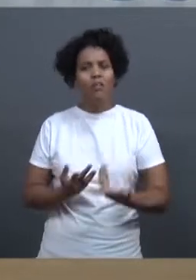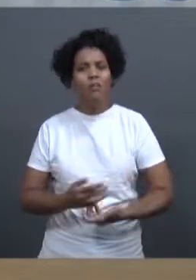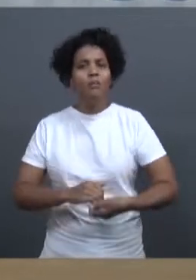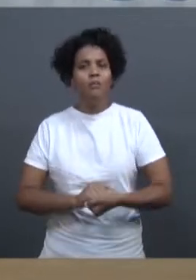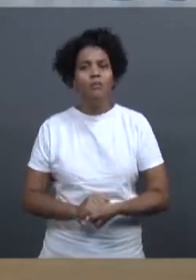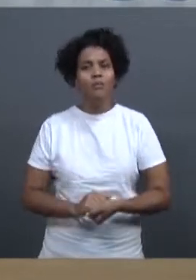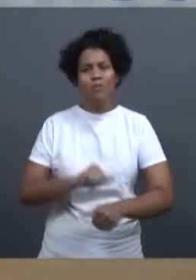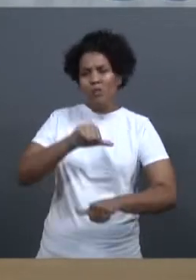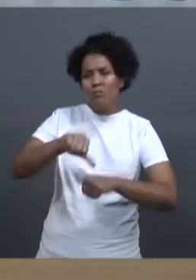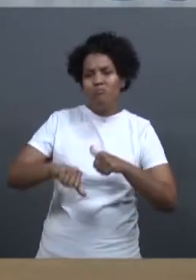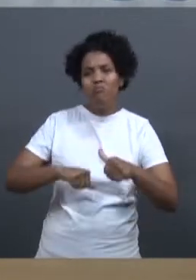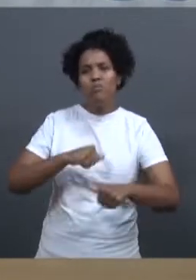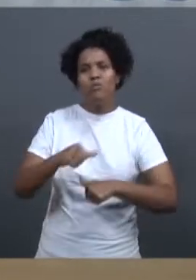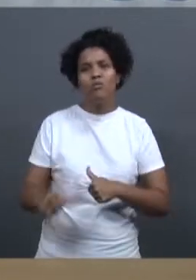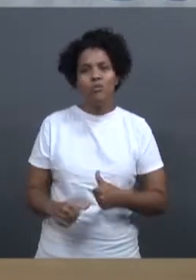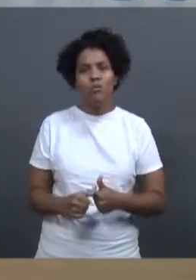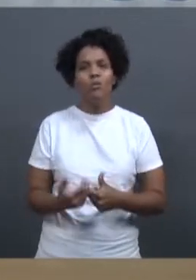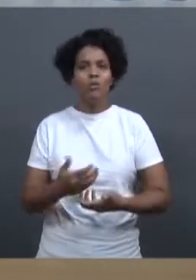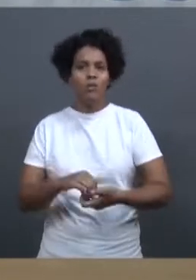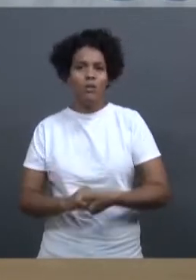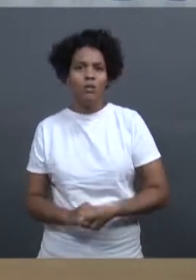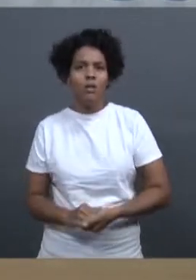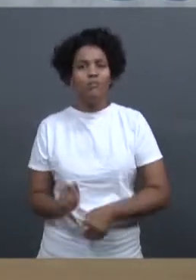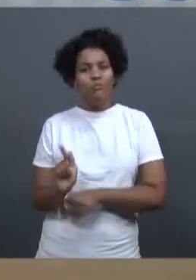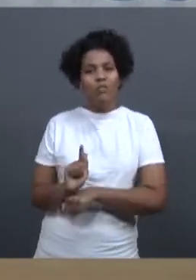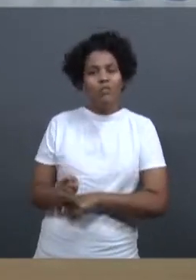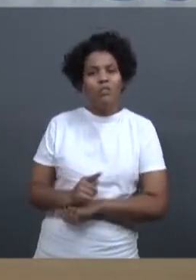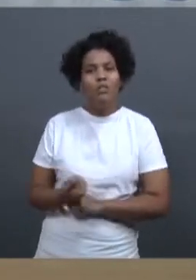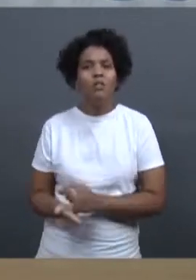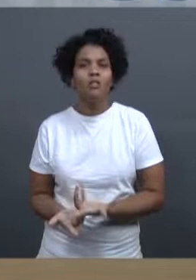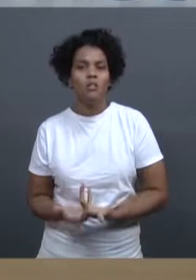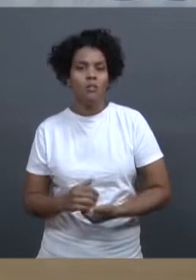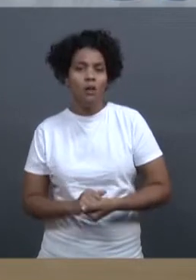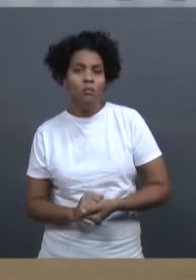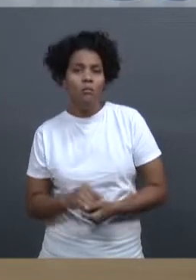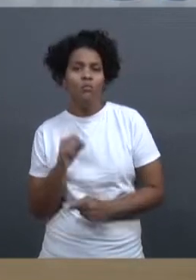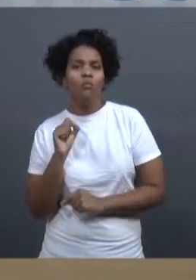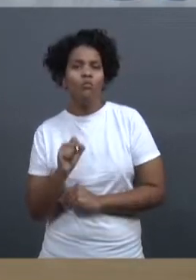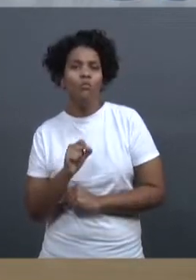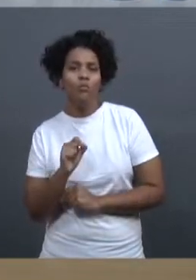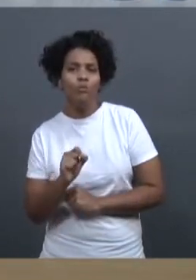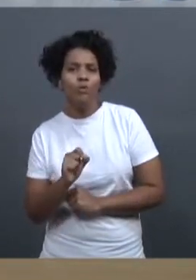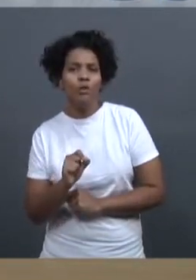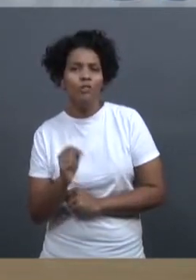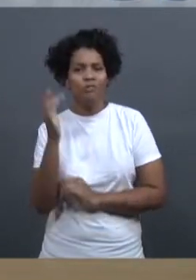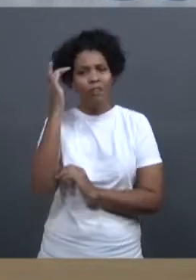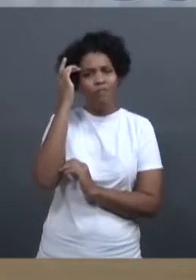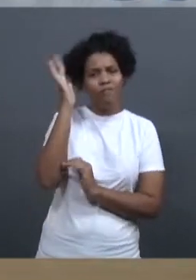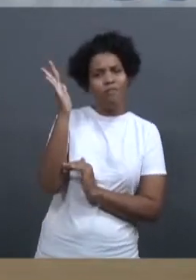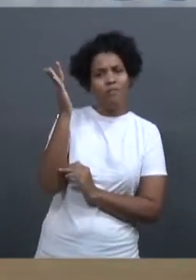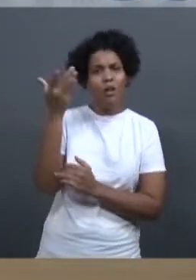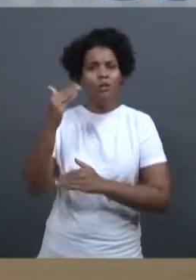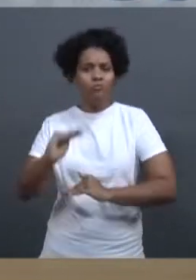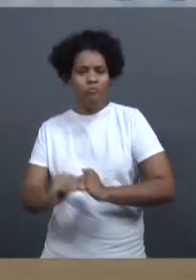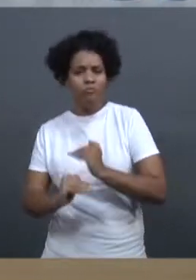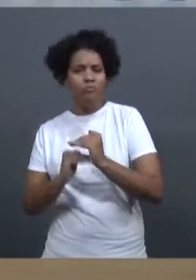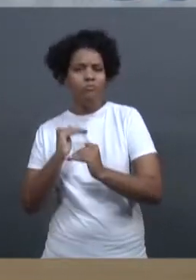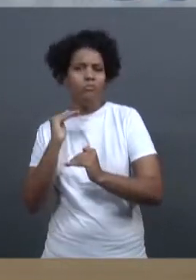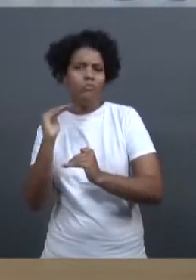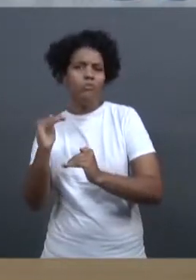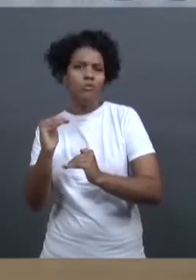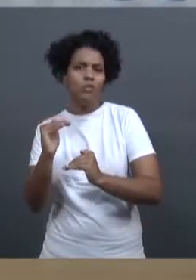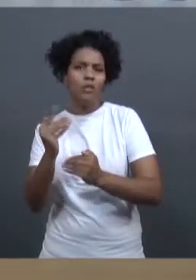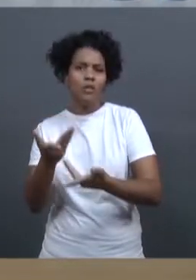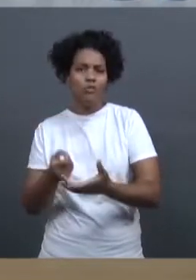nosso sistema de gerenciamento, o nosso SG, no sentido de facilitar o processo de